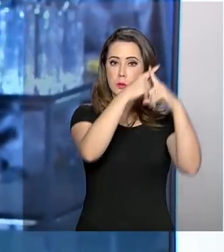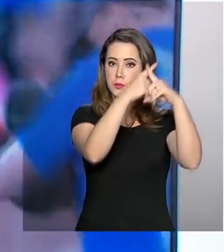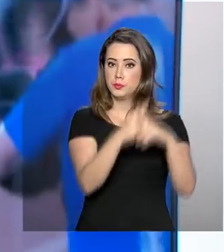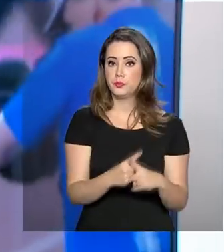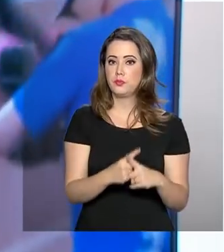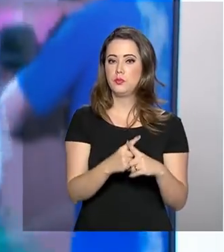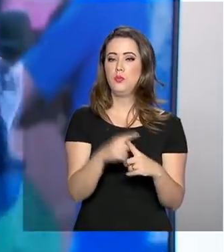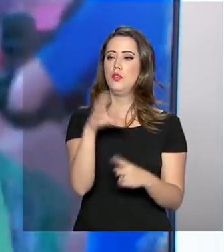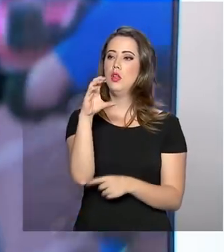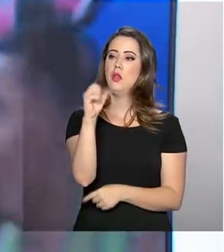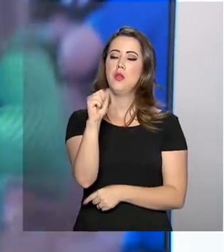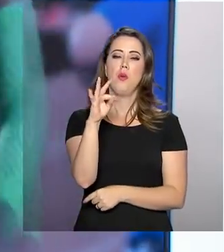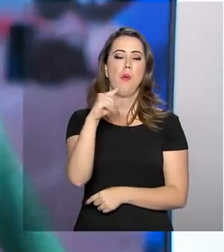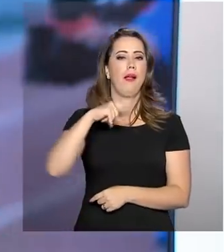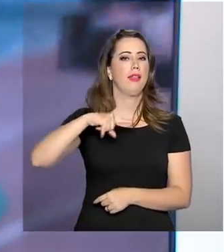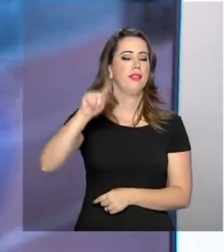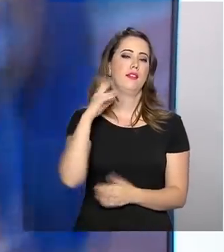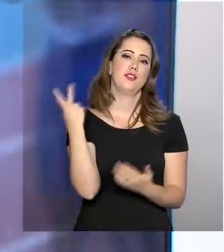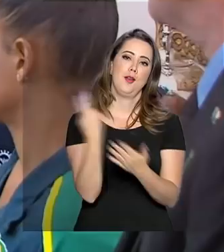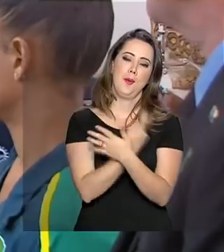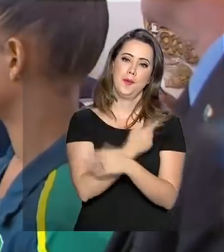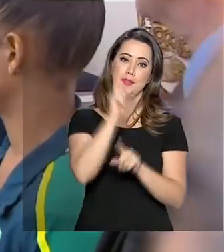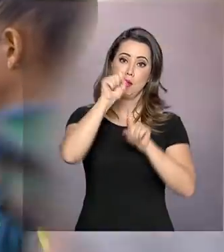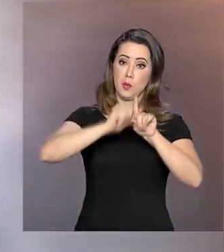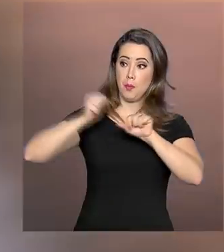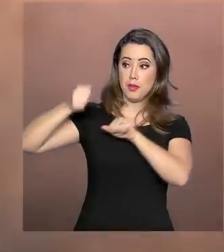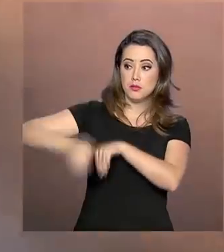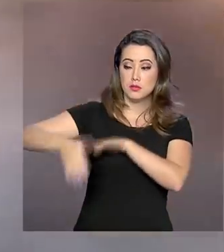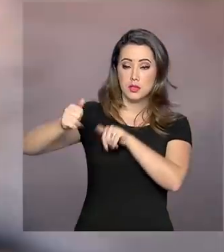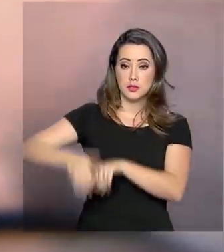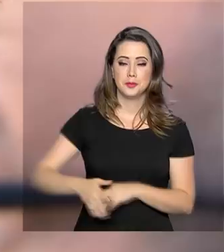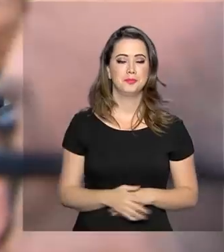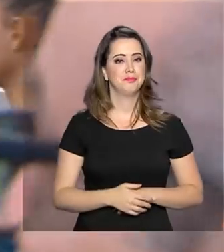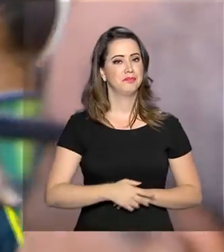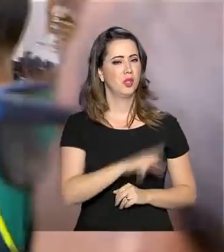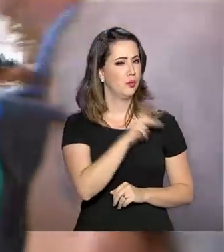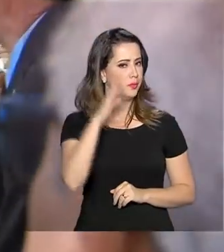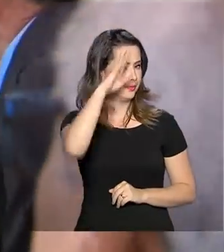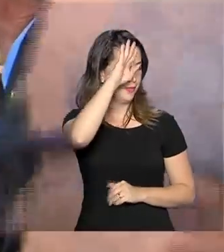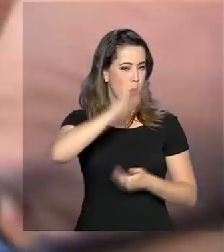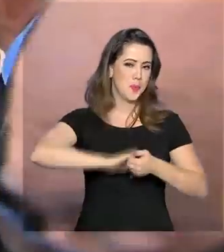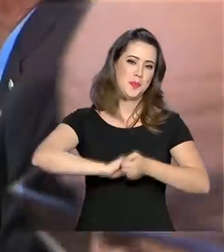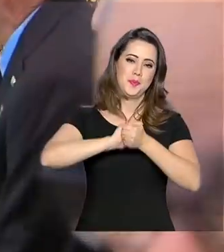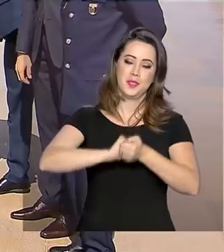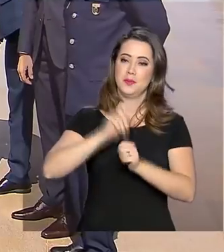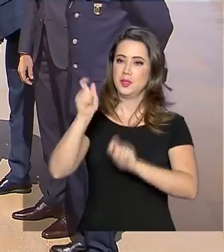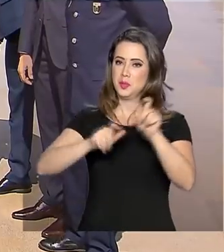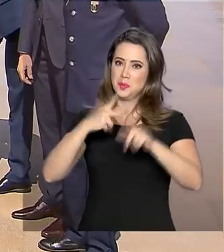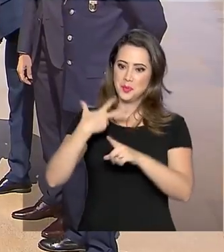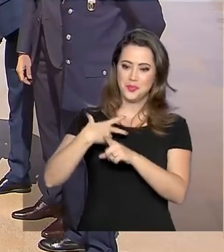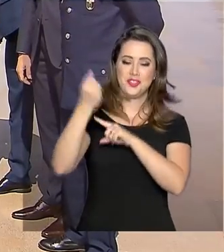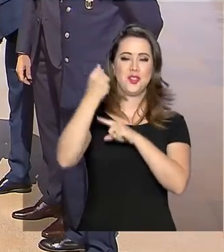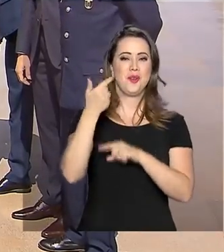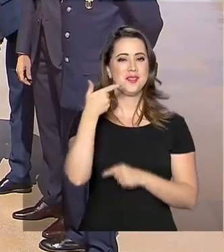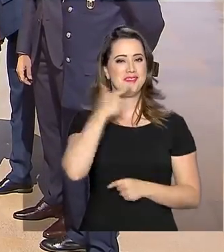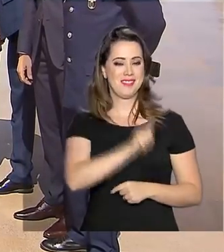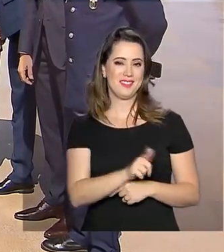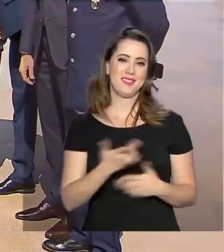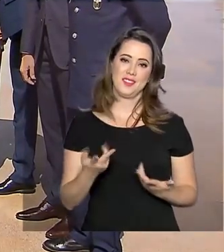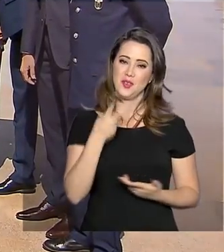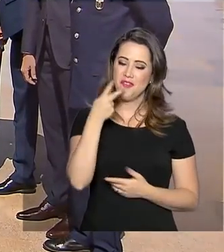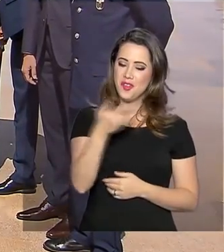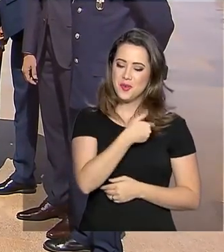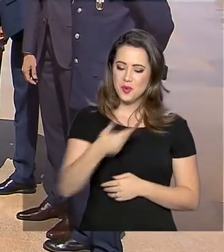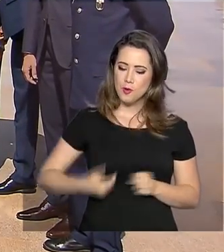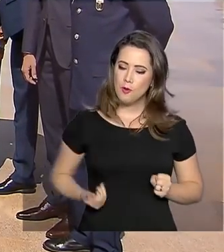Catar, que acontecerá no final de setembro. O presidente Jair Bolsonaro cumprimentou os atletas pela vitória e disse que o governo está